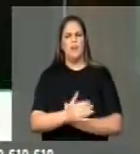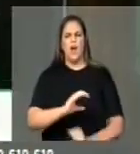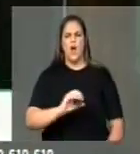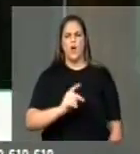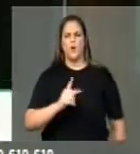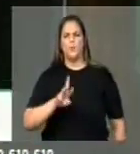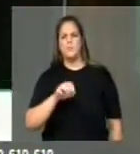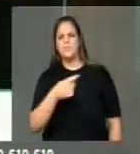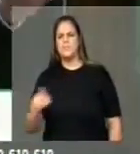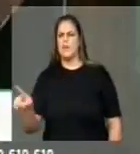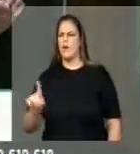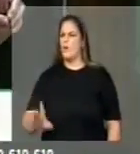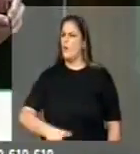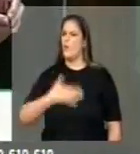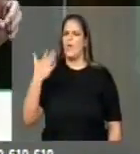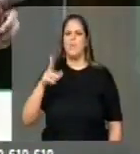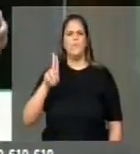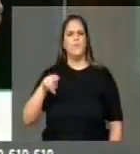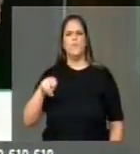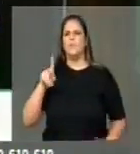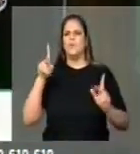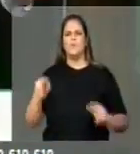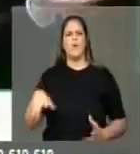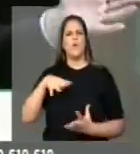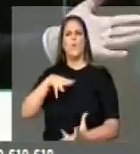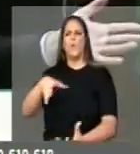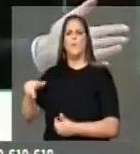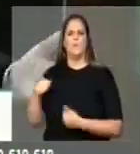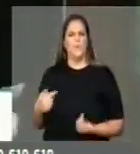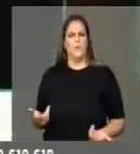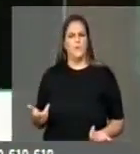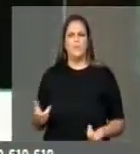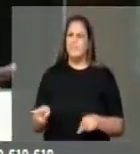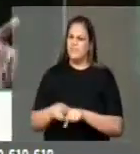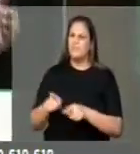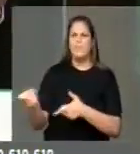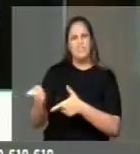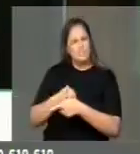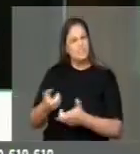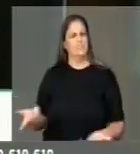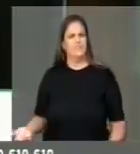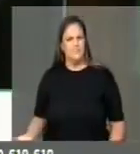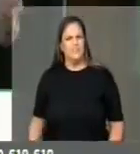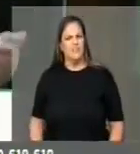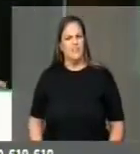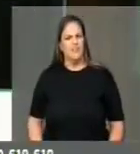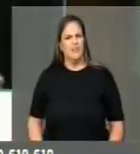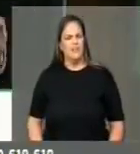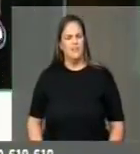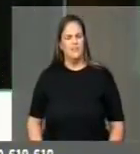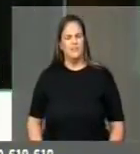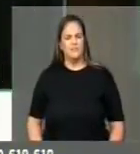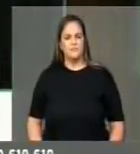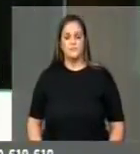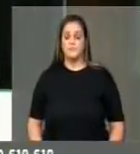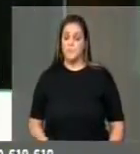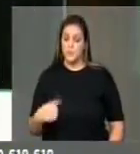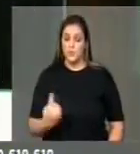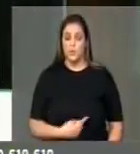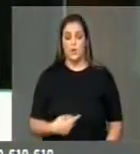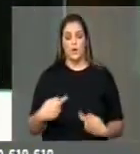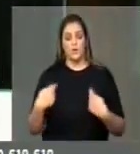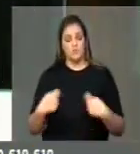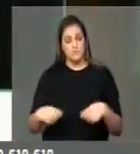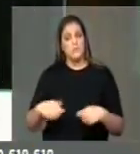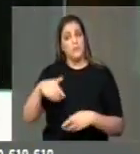maiores do mundo, ainda não pagou o que devia. Então, nós temos que votar. Eu conclamo que todos